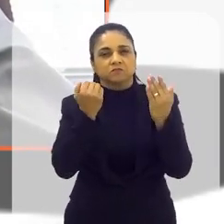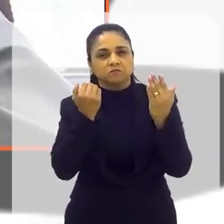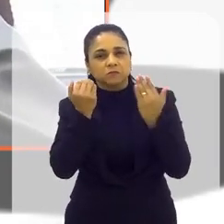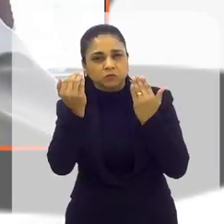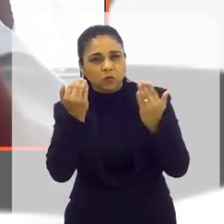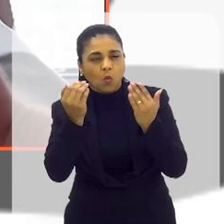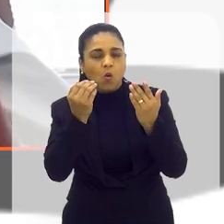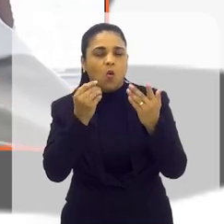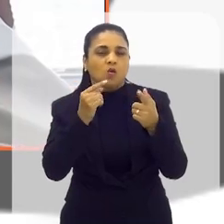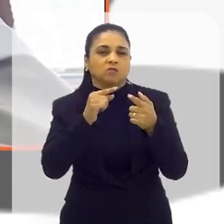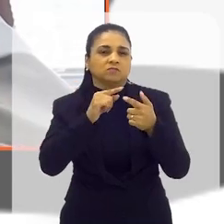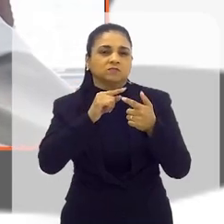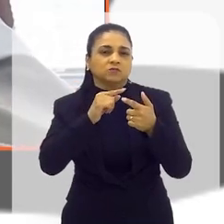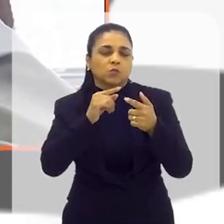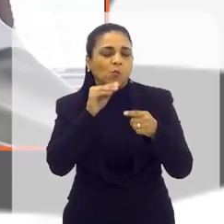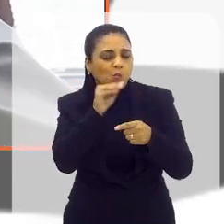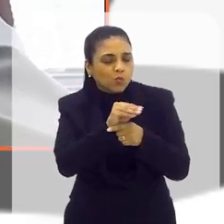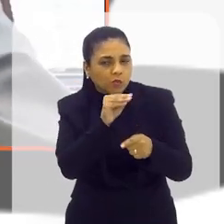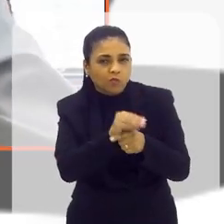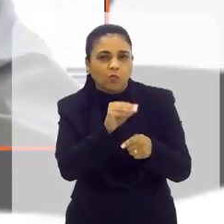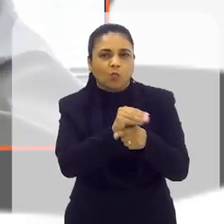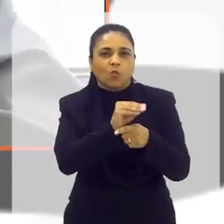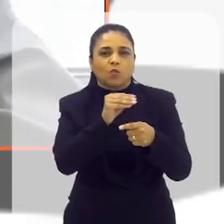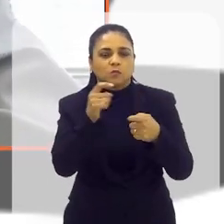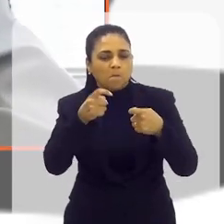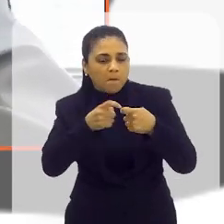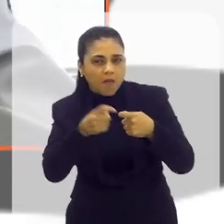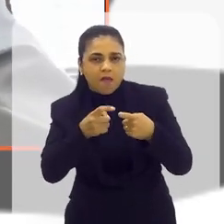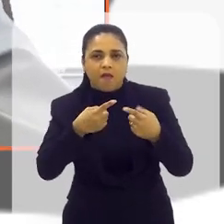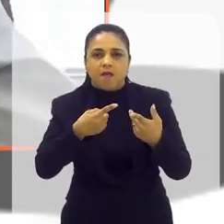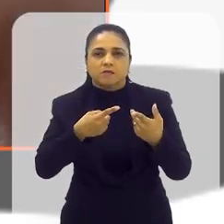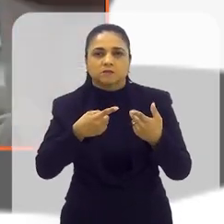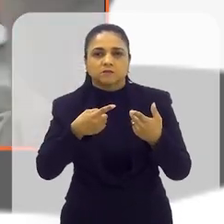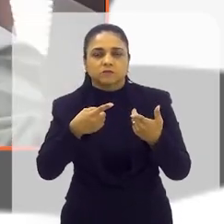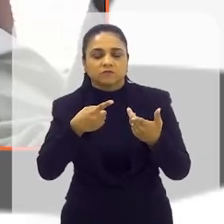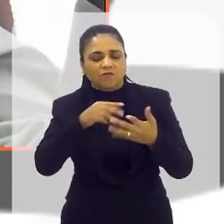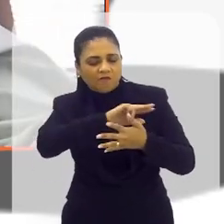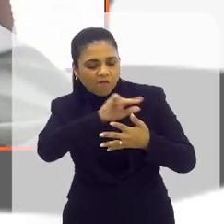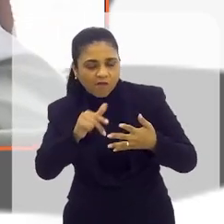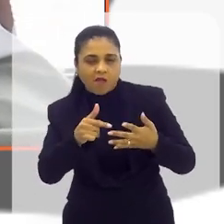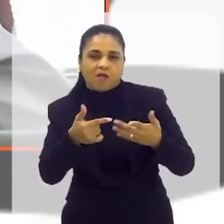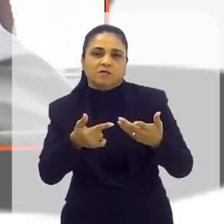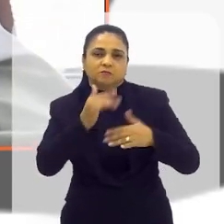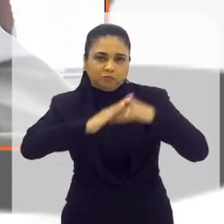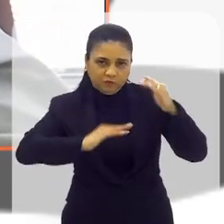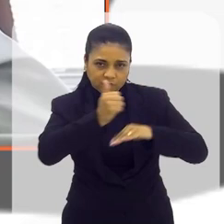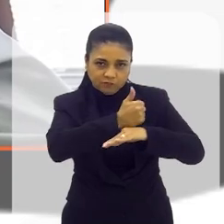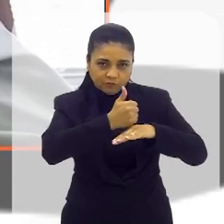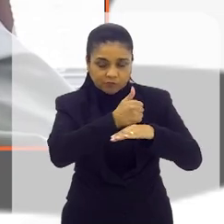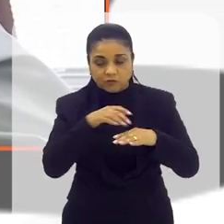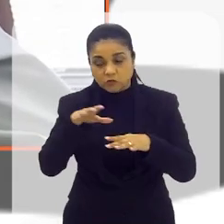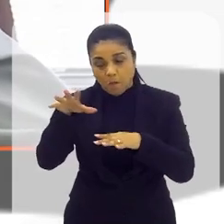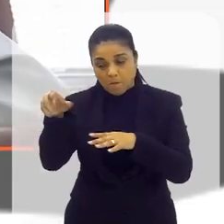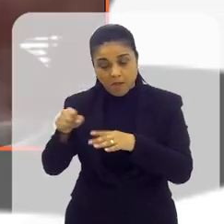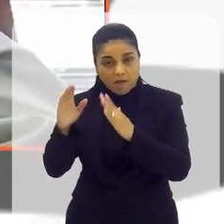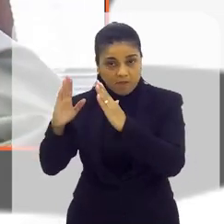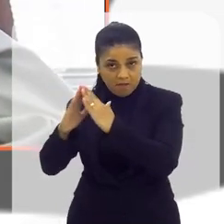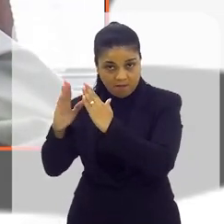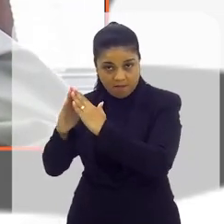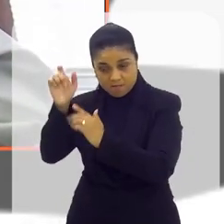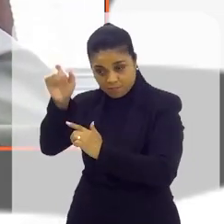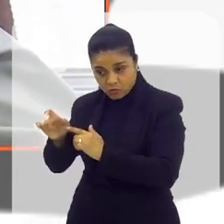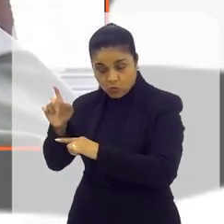ocupacional, cuidadores. Aonde a gente pega esse idoso na sua residência, idoso